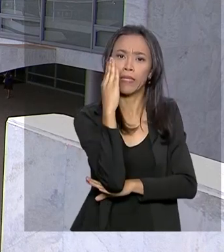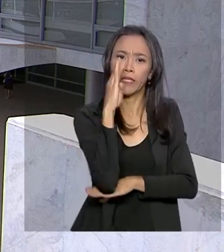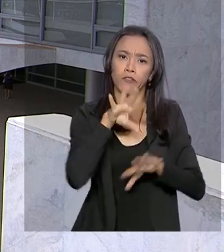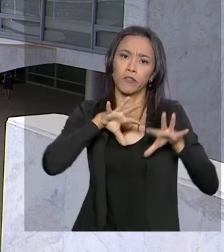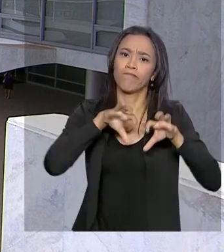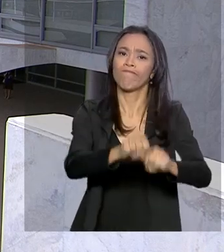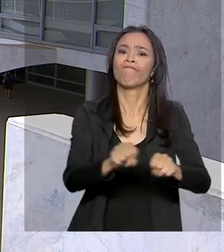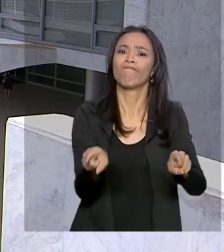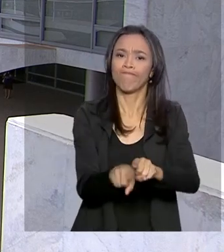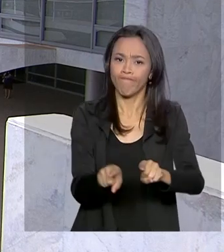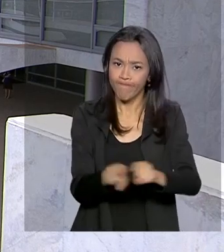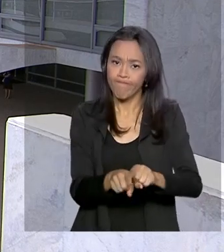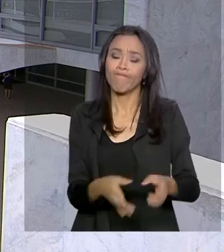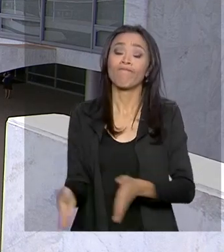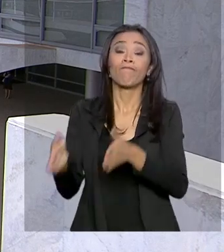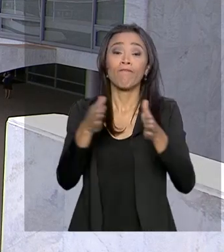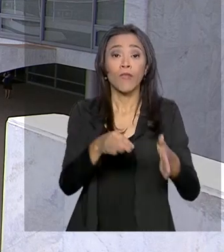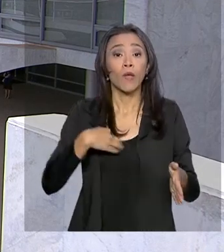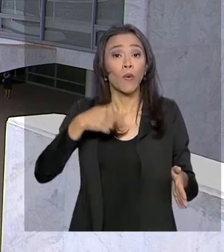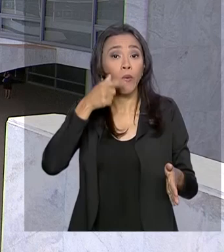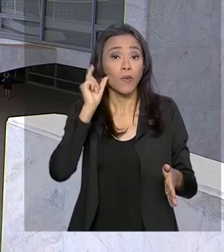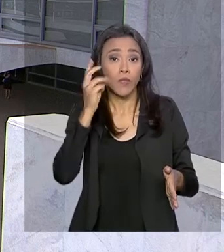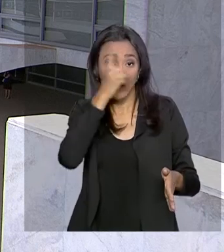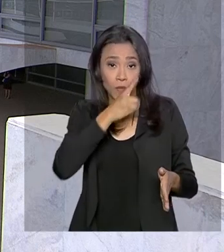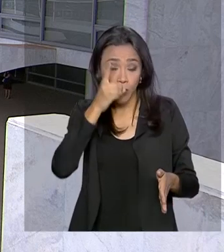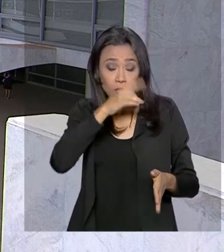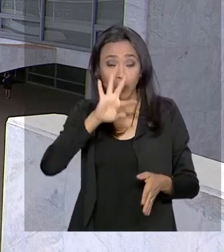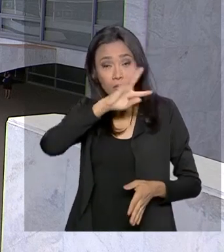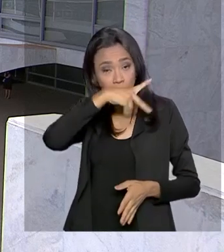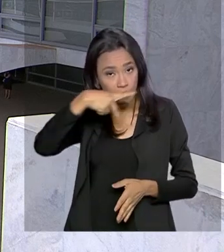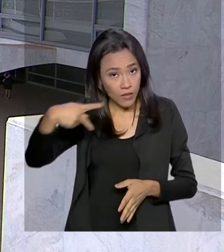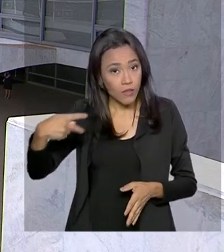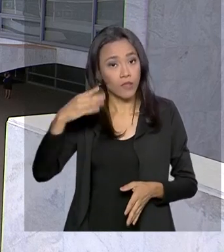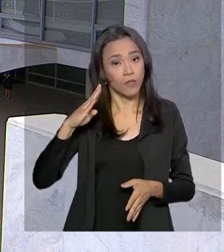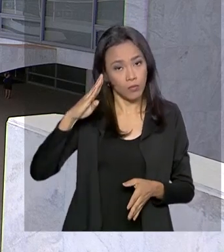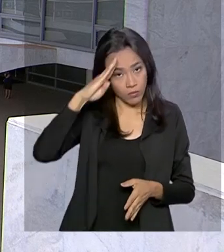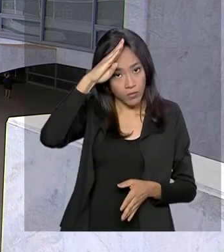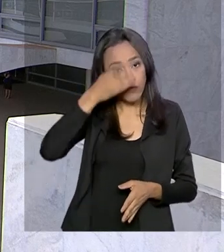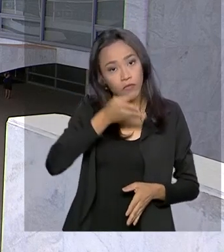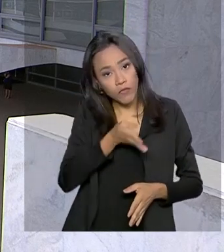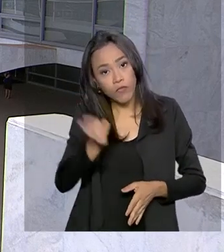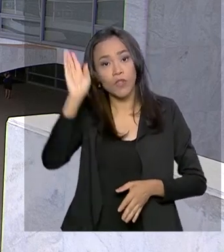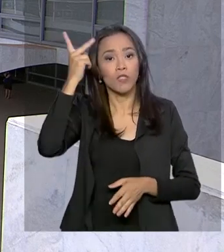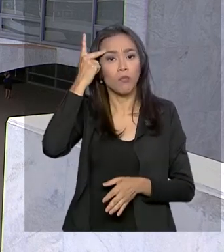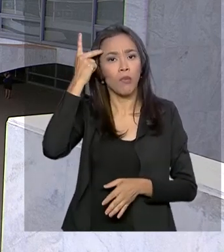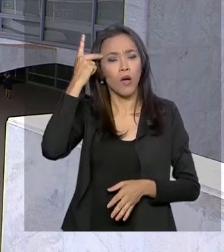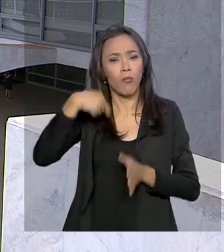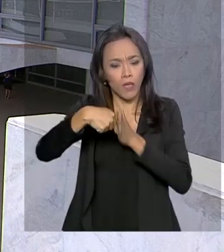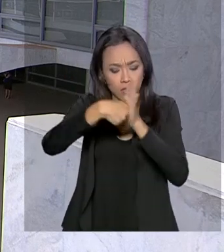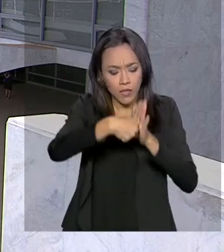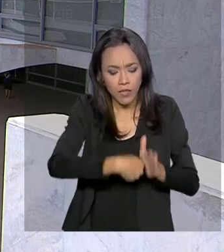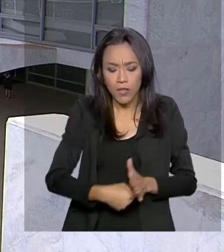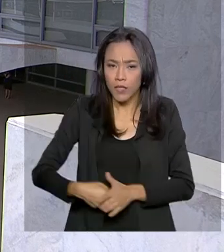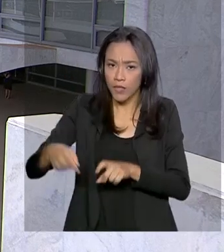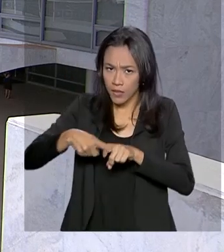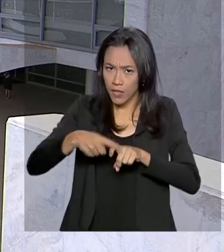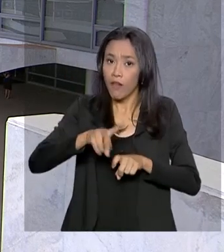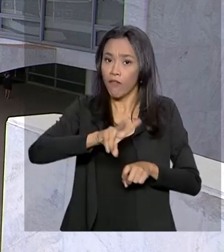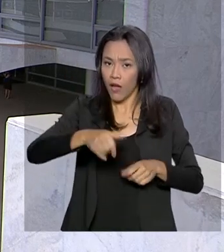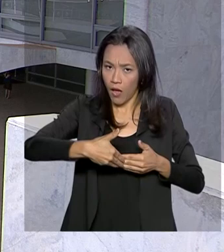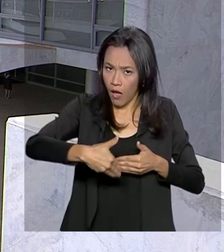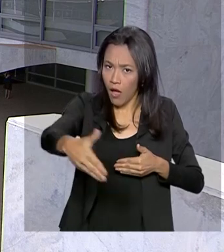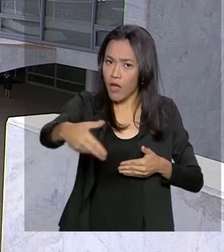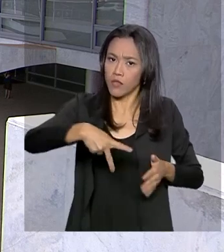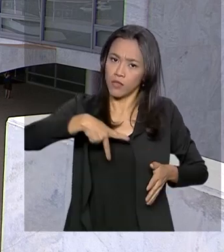ontem, domingo, o presidente Jair Bolsonaro passou por exames com uma equipe médica em São Paulo. Ele vai ser submetido a uma cirurgia de